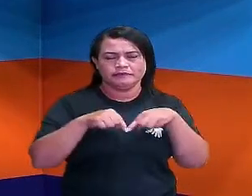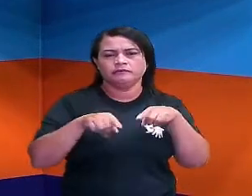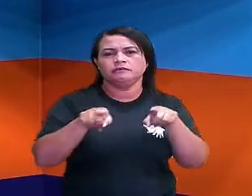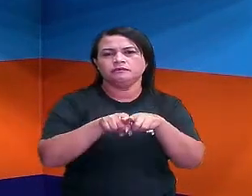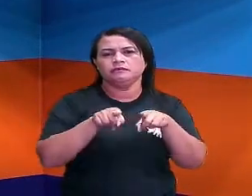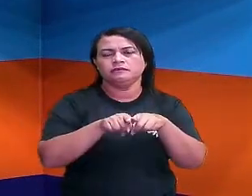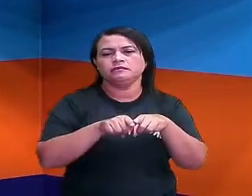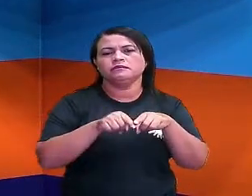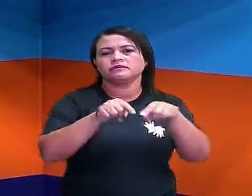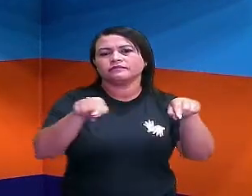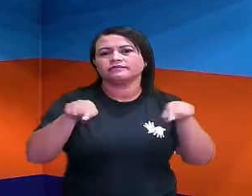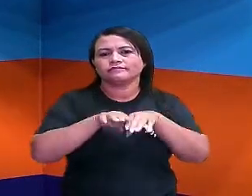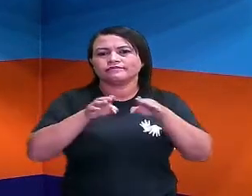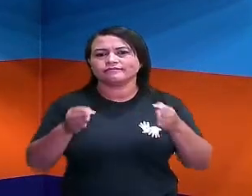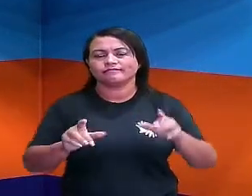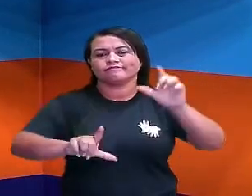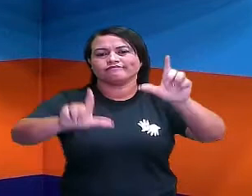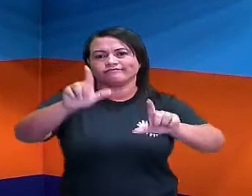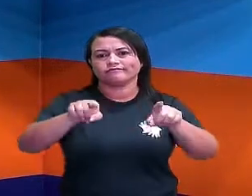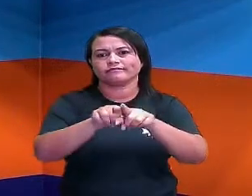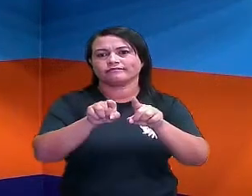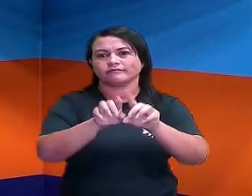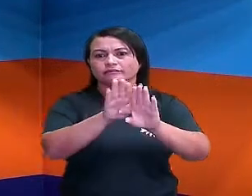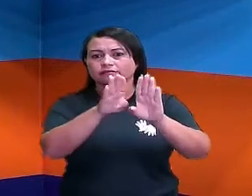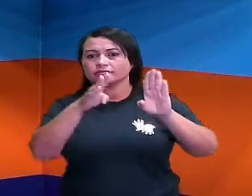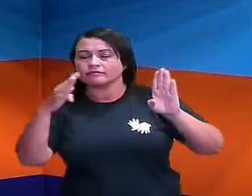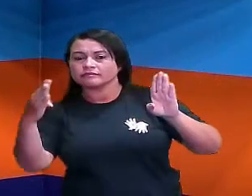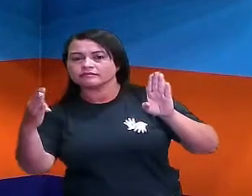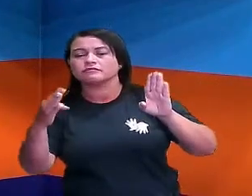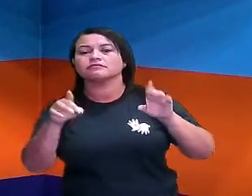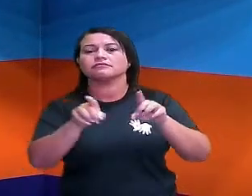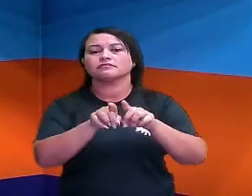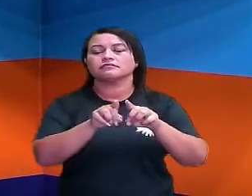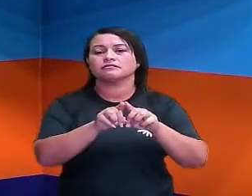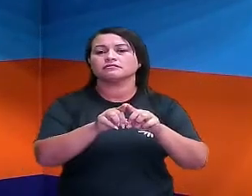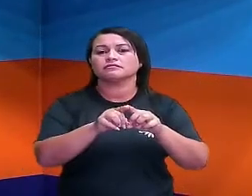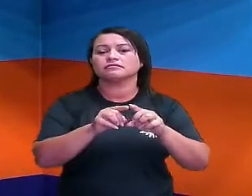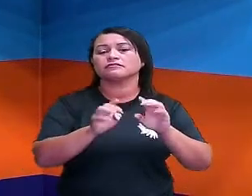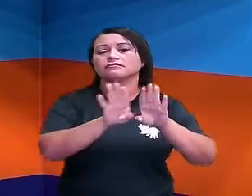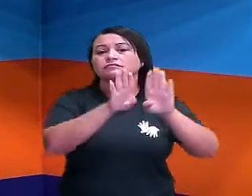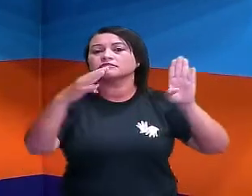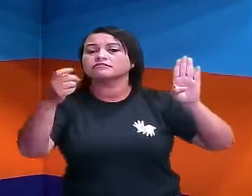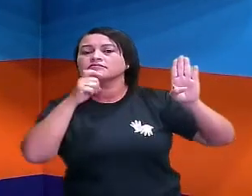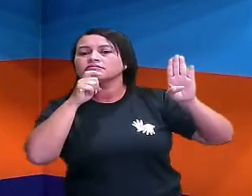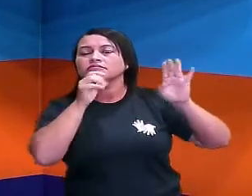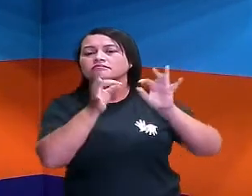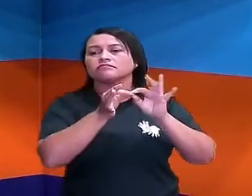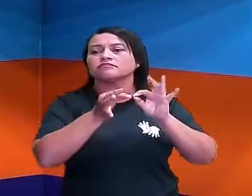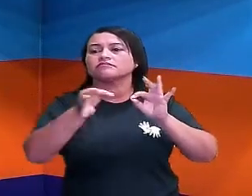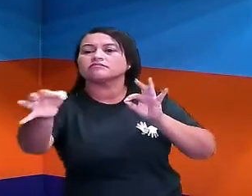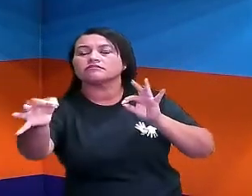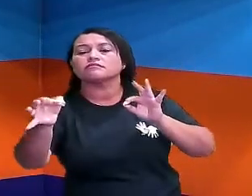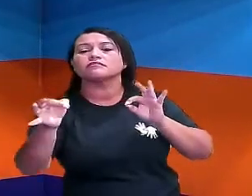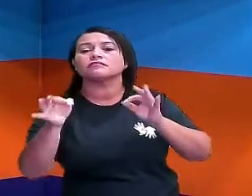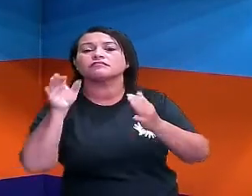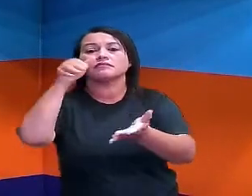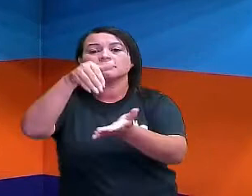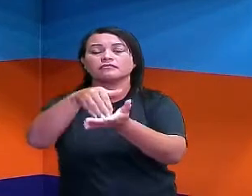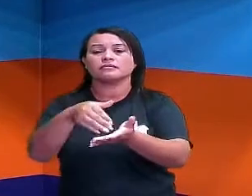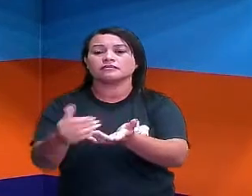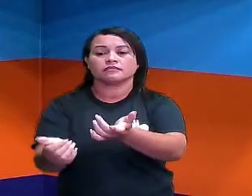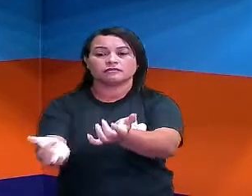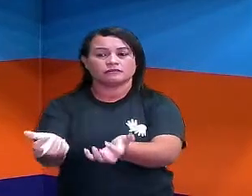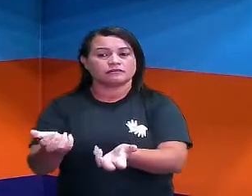distância de uma porta até a outra, a distância que fica a geladeira, do fogão. E aí, lembre-se, o passo,